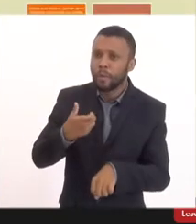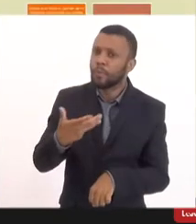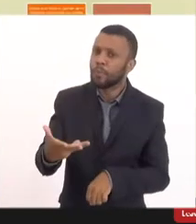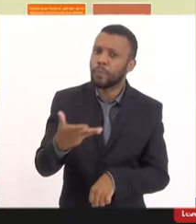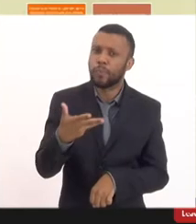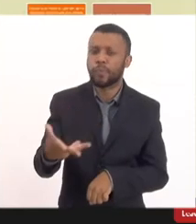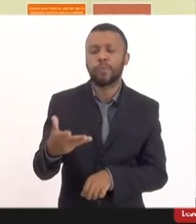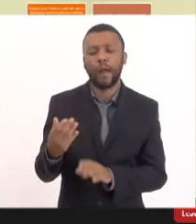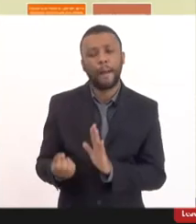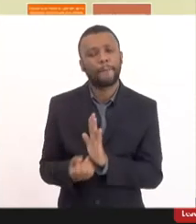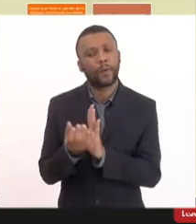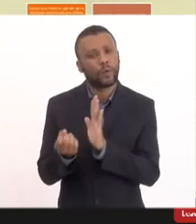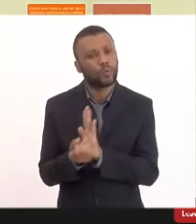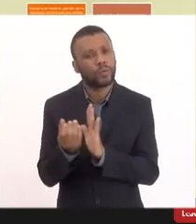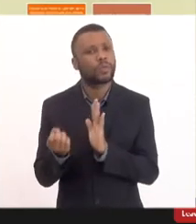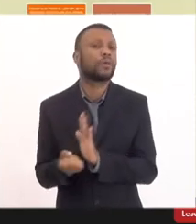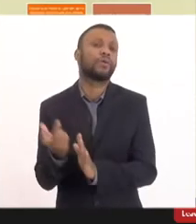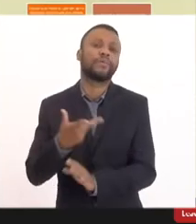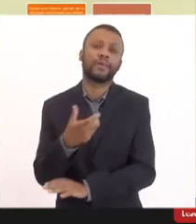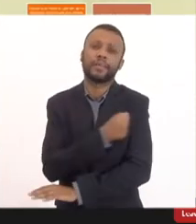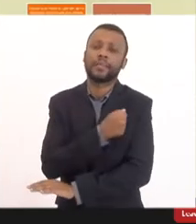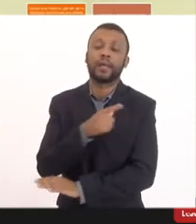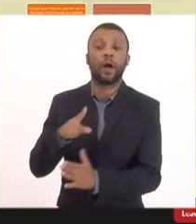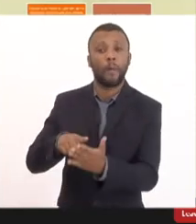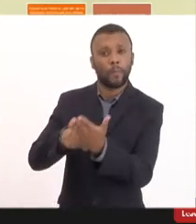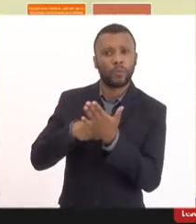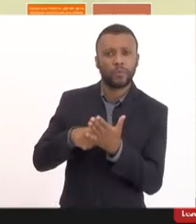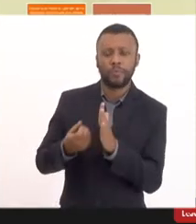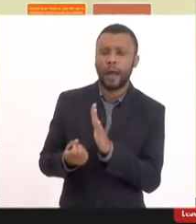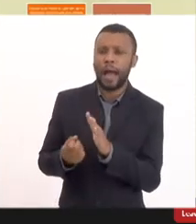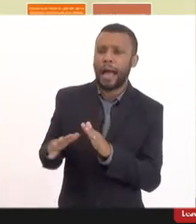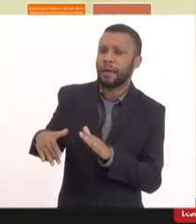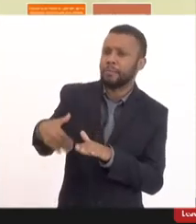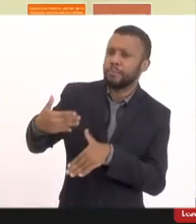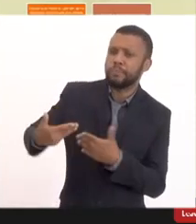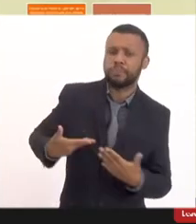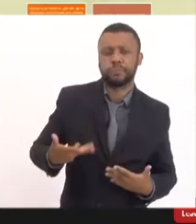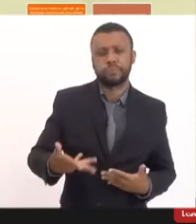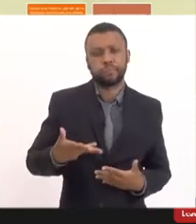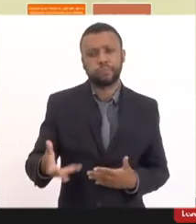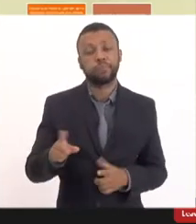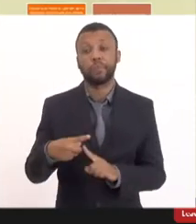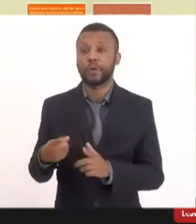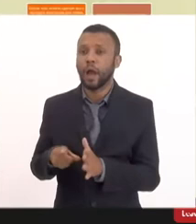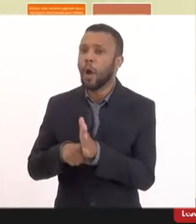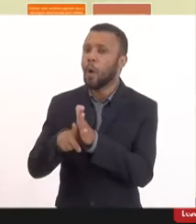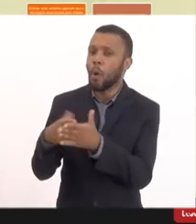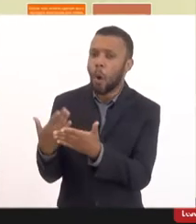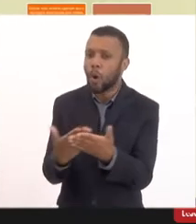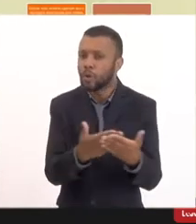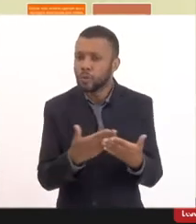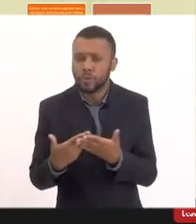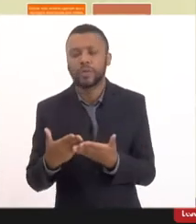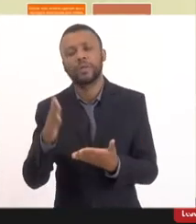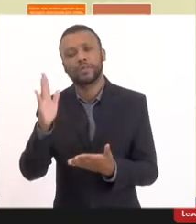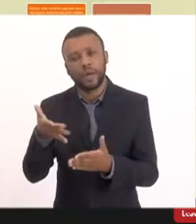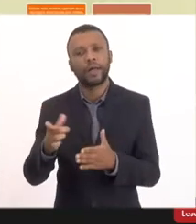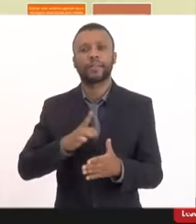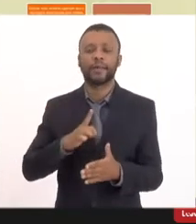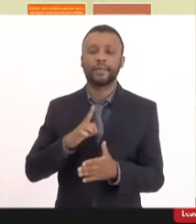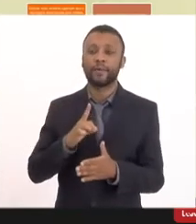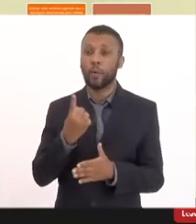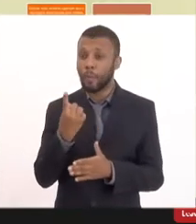para nós uma aceleração desonesta porque o estudo já foi por um cara que